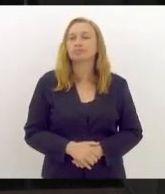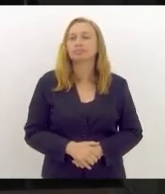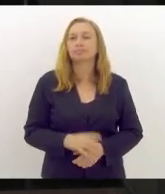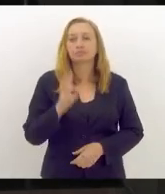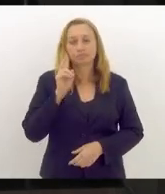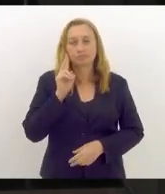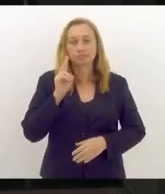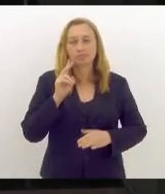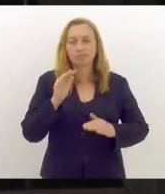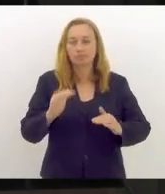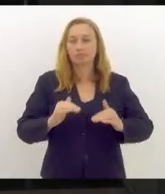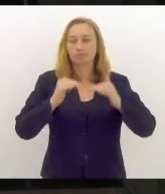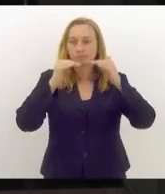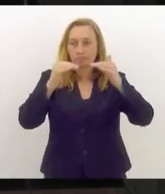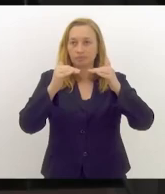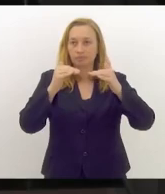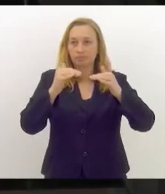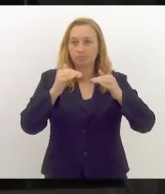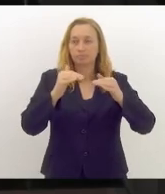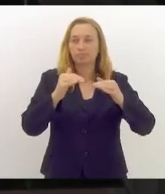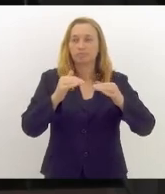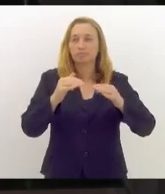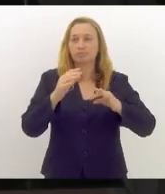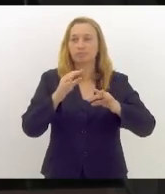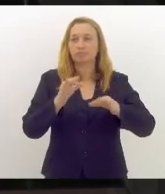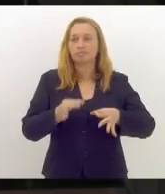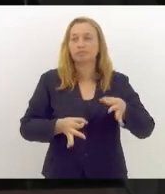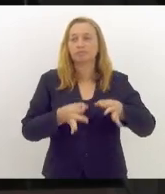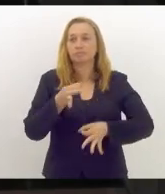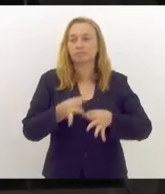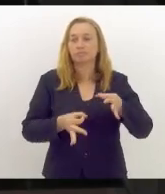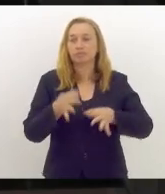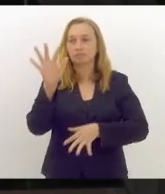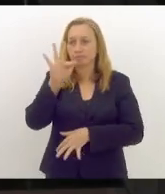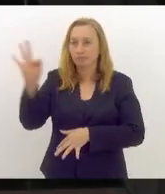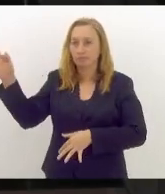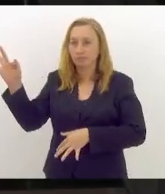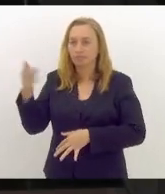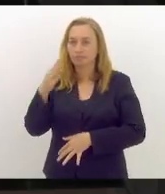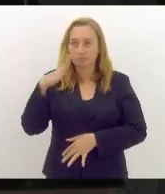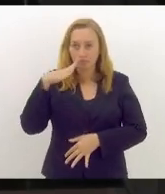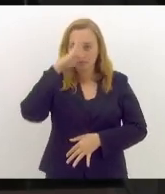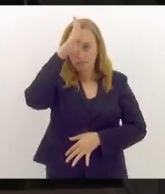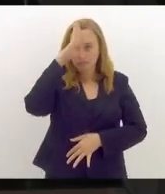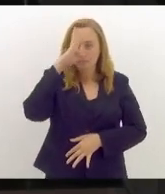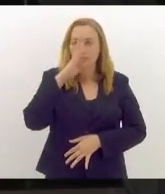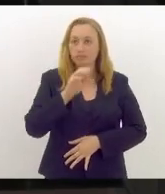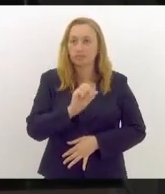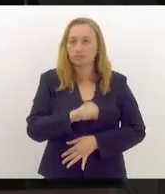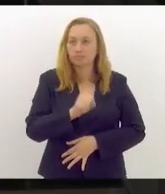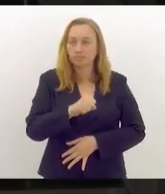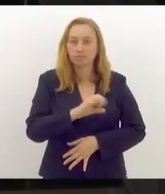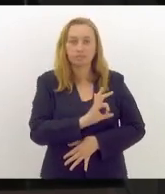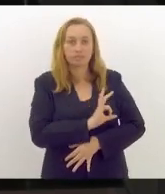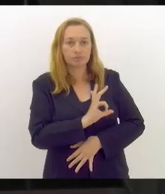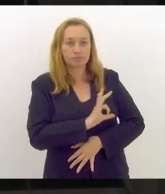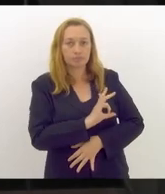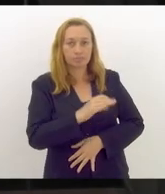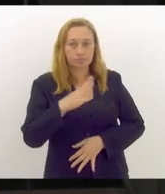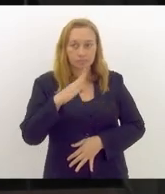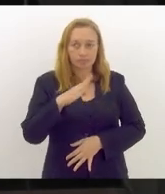Tribunal Federal, decidiu que os governadores devem botar a polícia militar